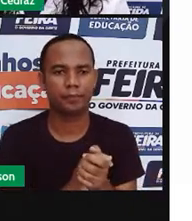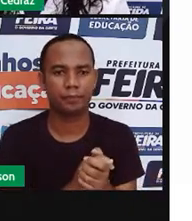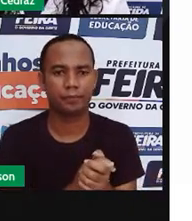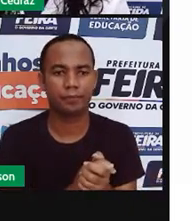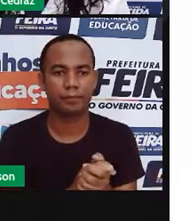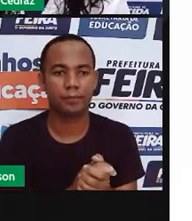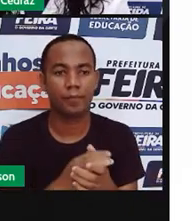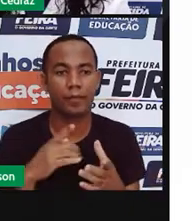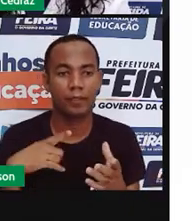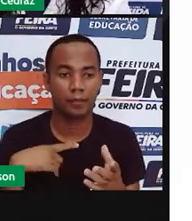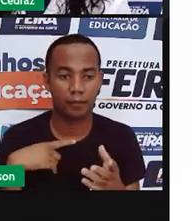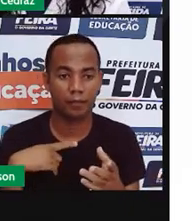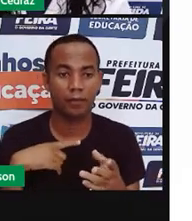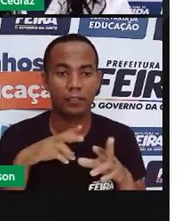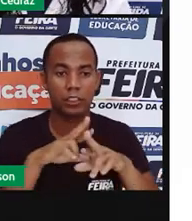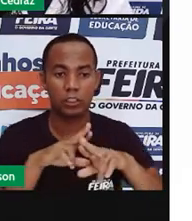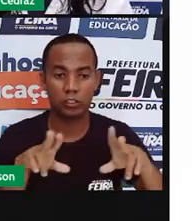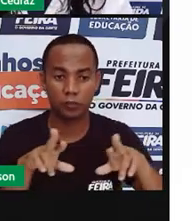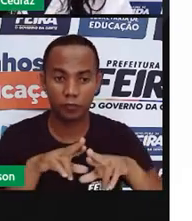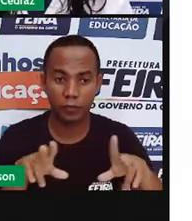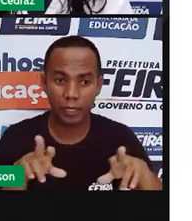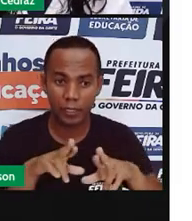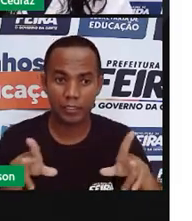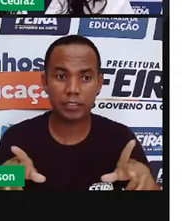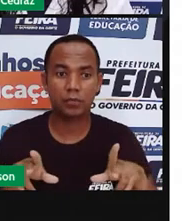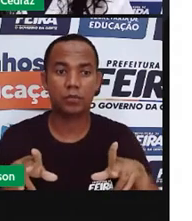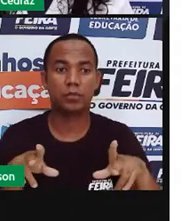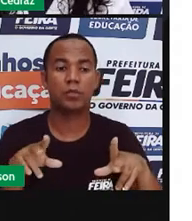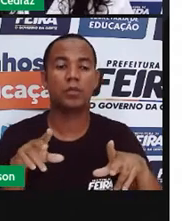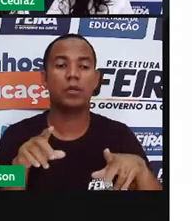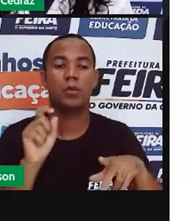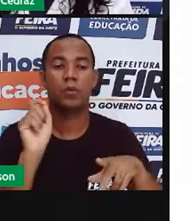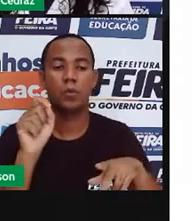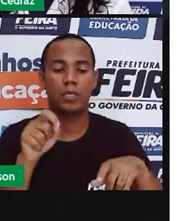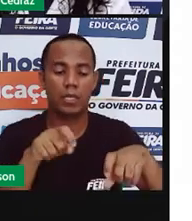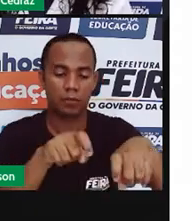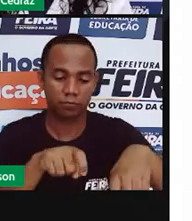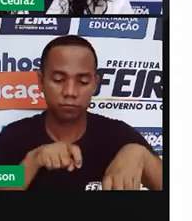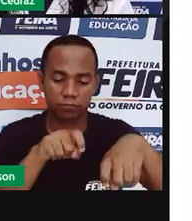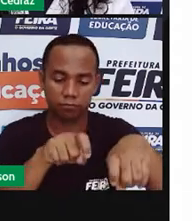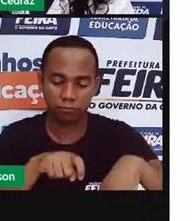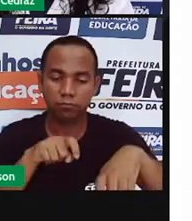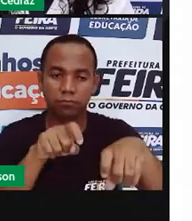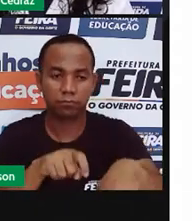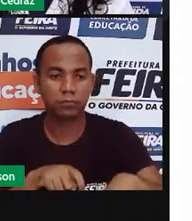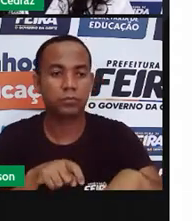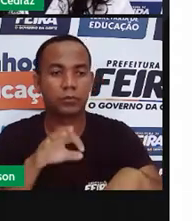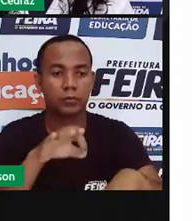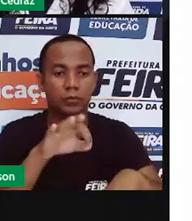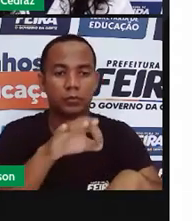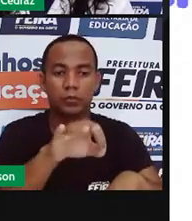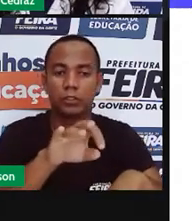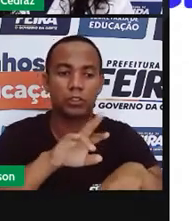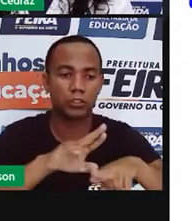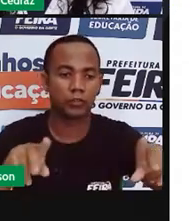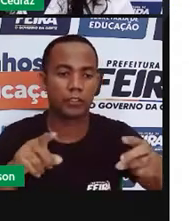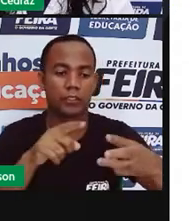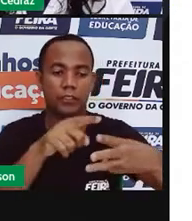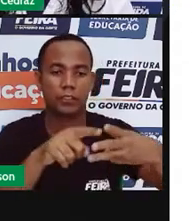Existem vários tipos de agricultura. As três mais praticadas no Brasil são